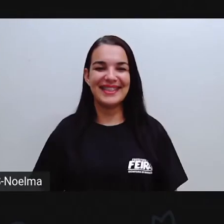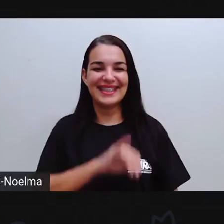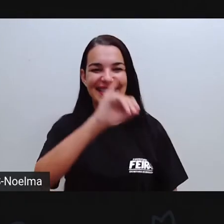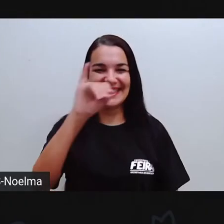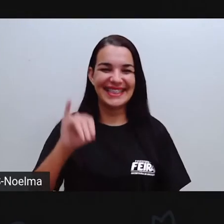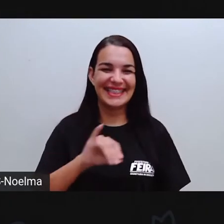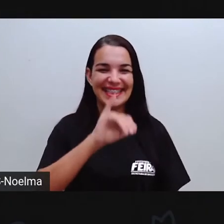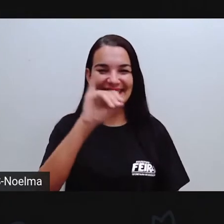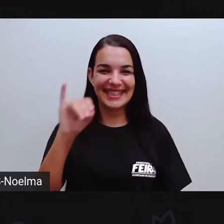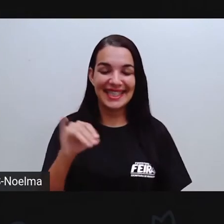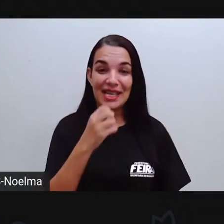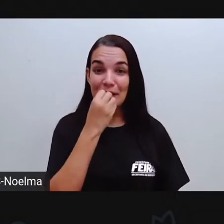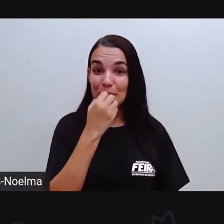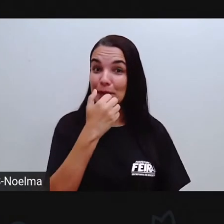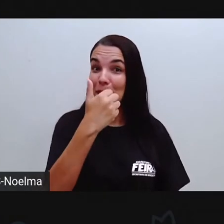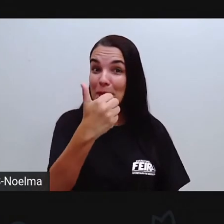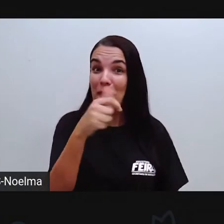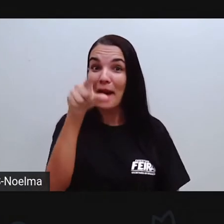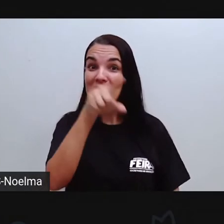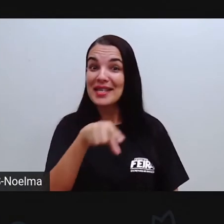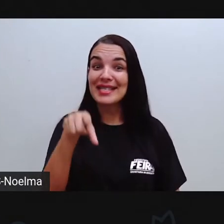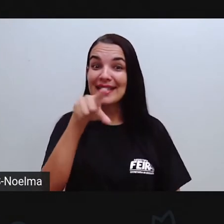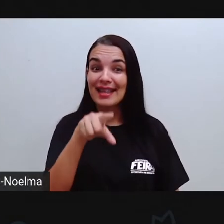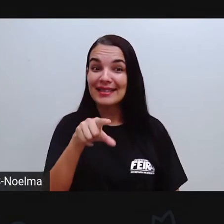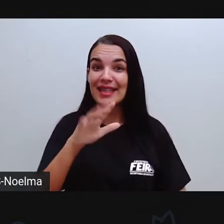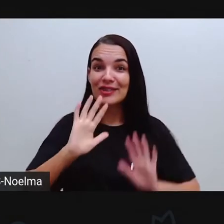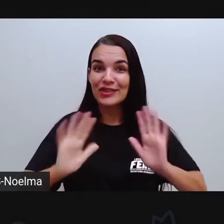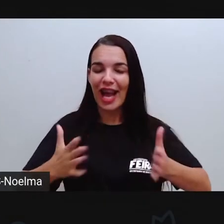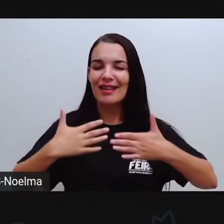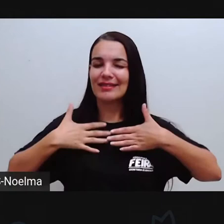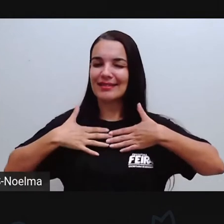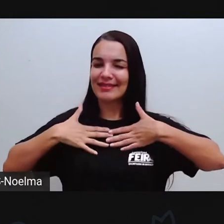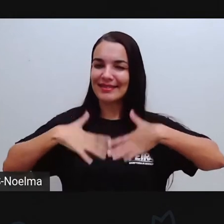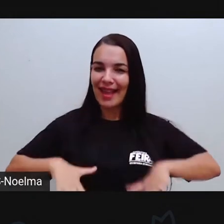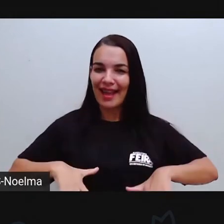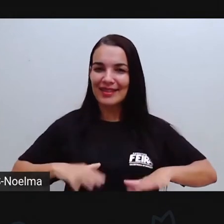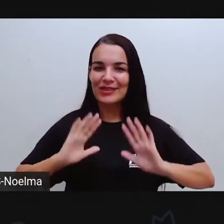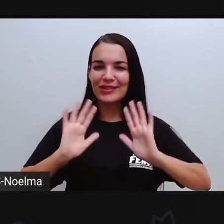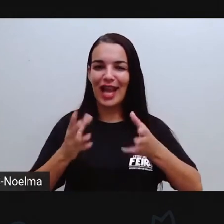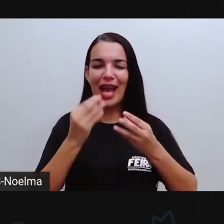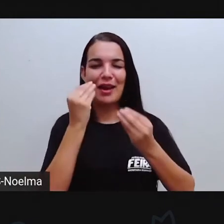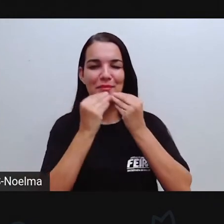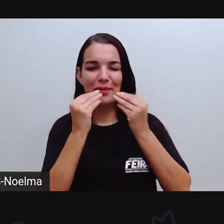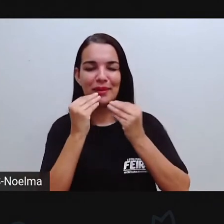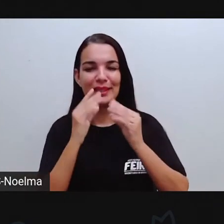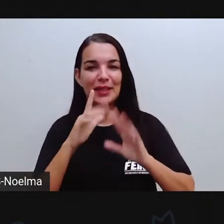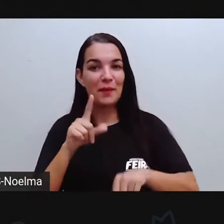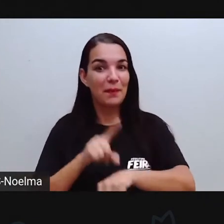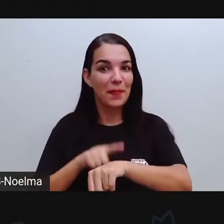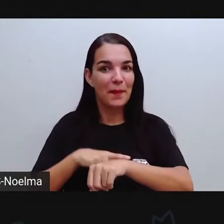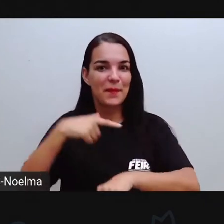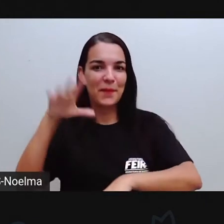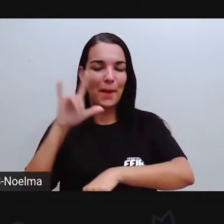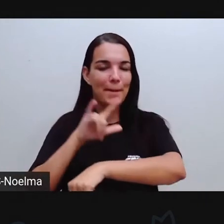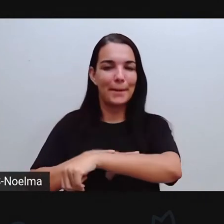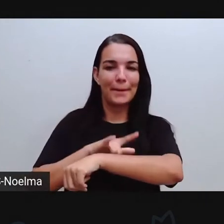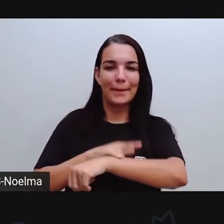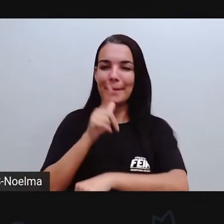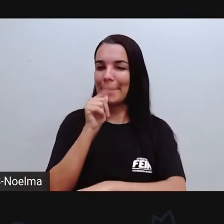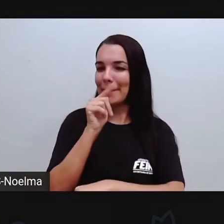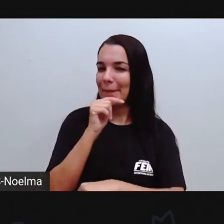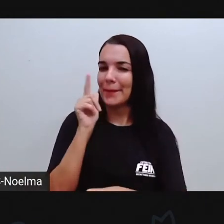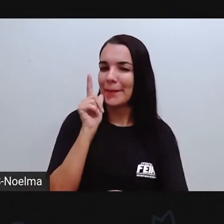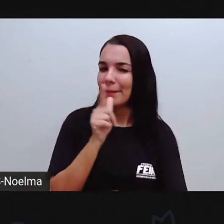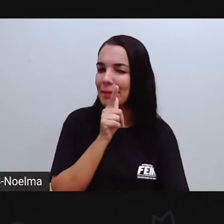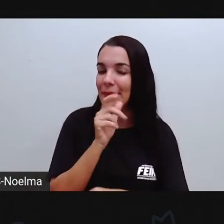Olá, amores! E aí, tudo bem com vocês? Descansados? Já aproveitaram já esse tempo para ir ao banheiro, tomaram água, fazer um